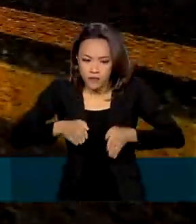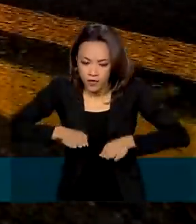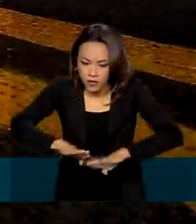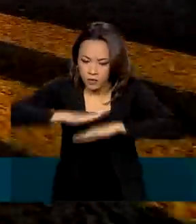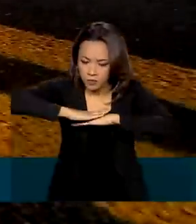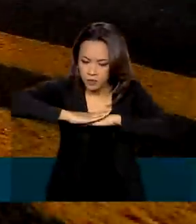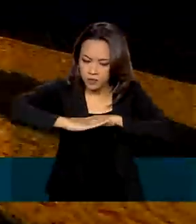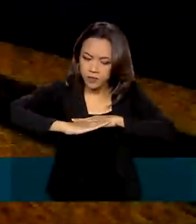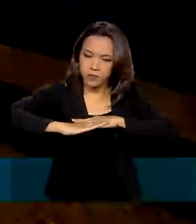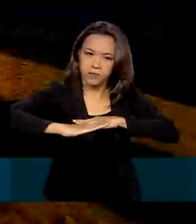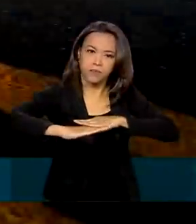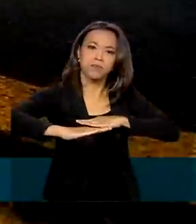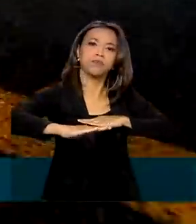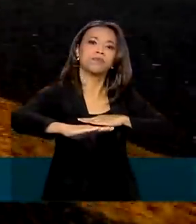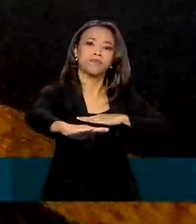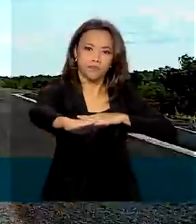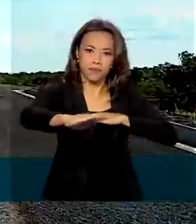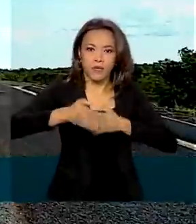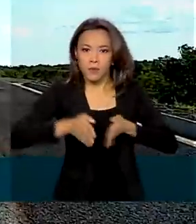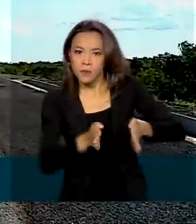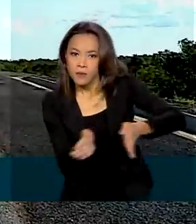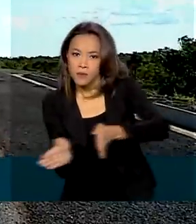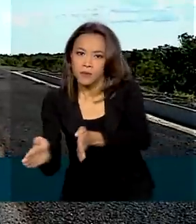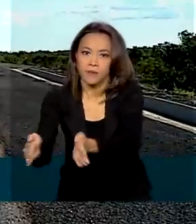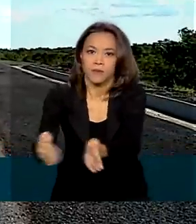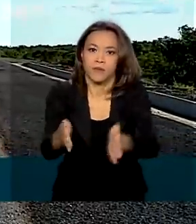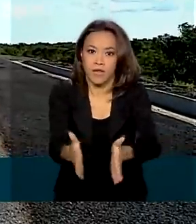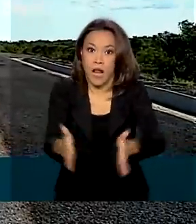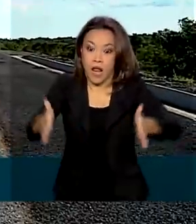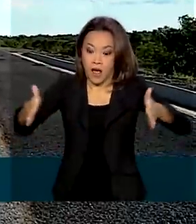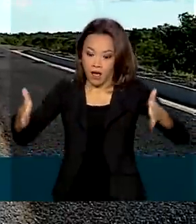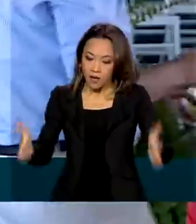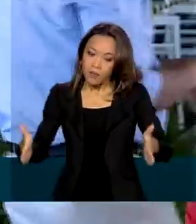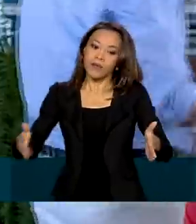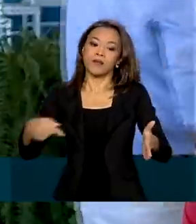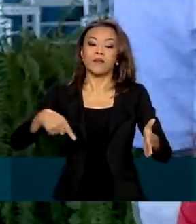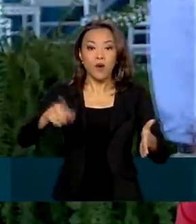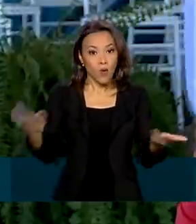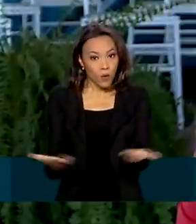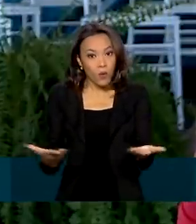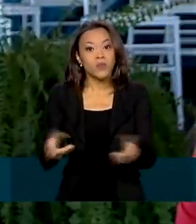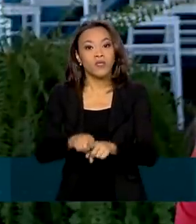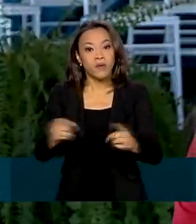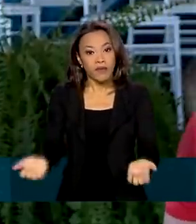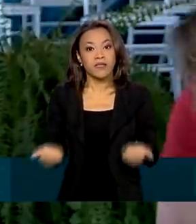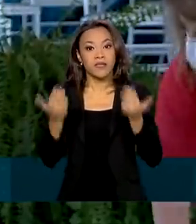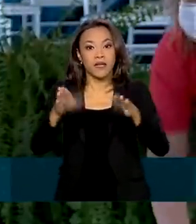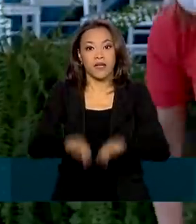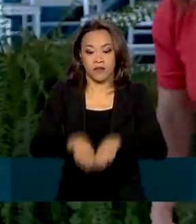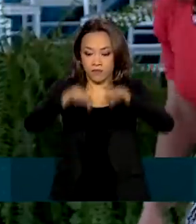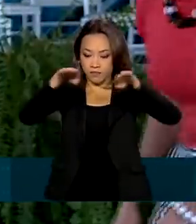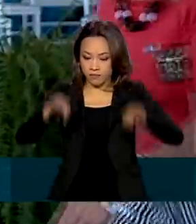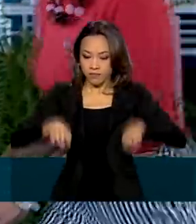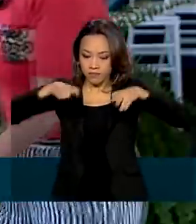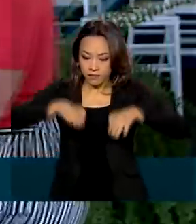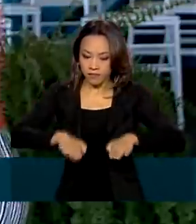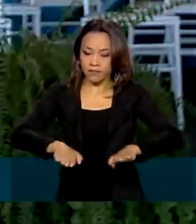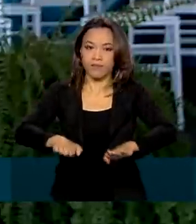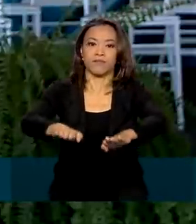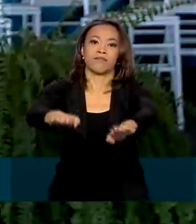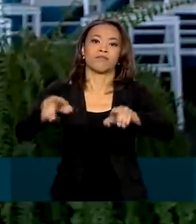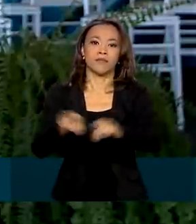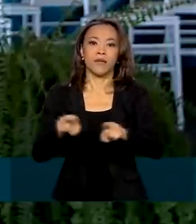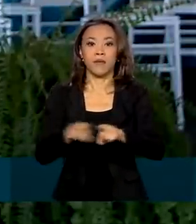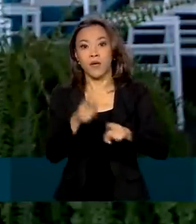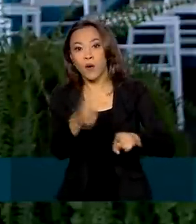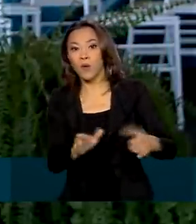reconstrução, redefinição de curvas e alargamento. Também será entregue hoje a duplicação da travessia urbana no acesso à